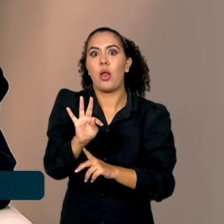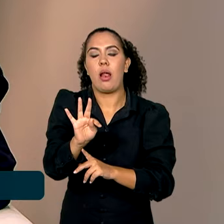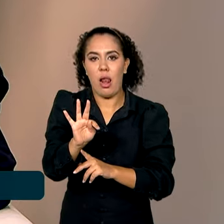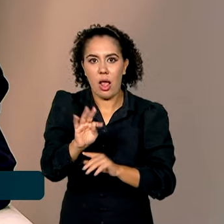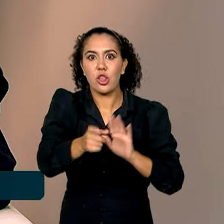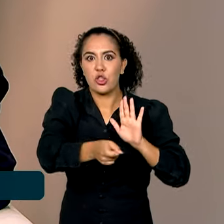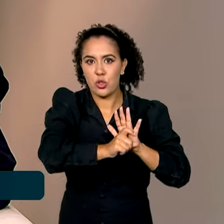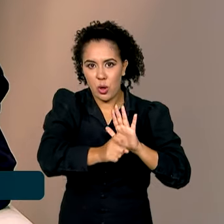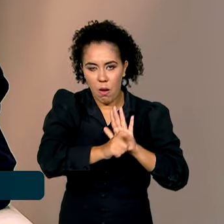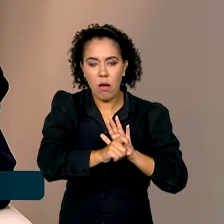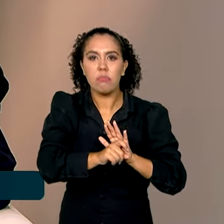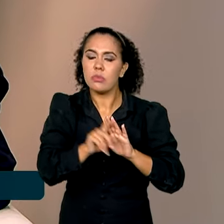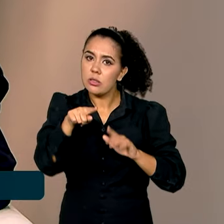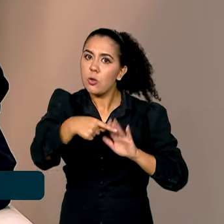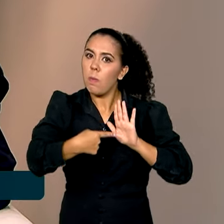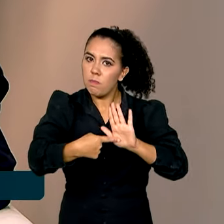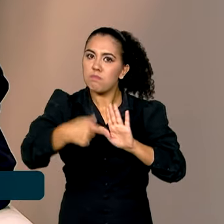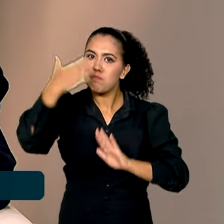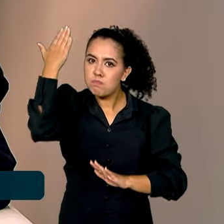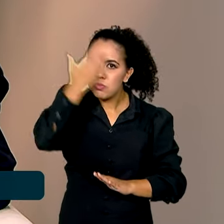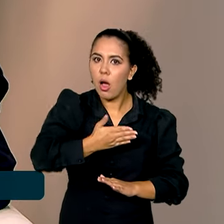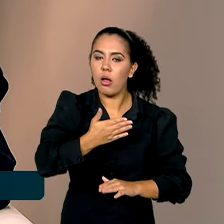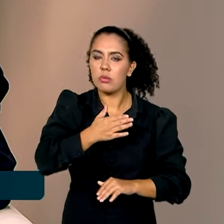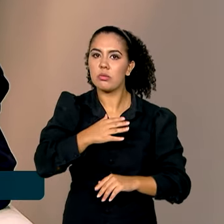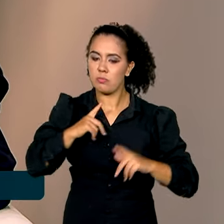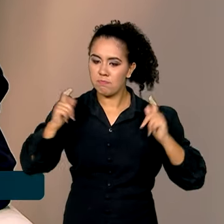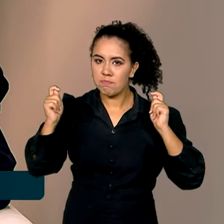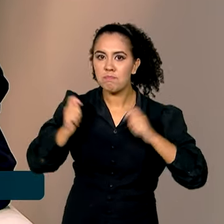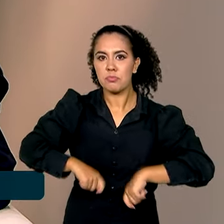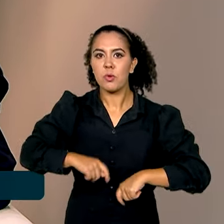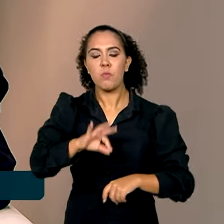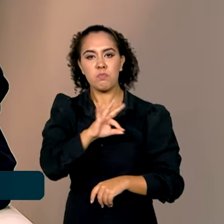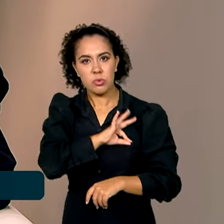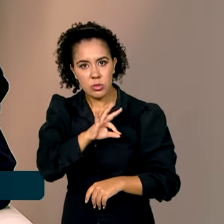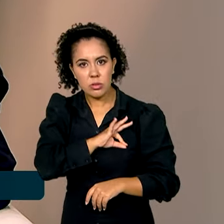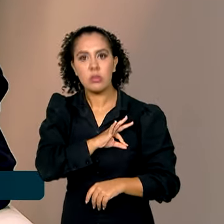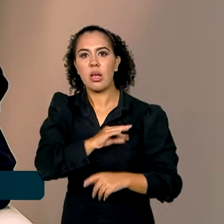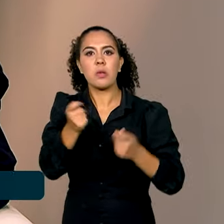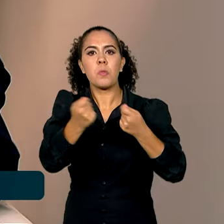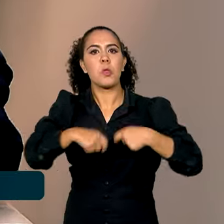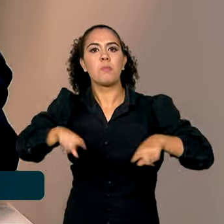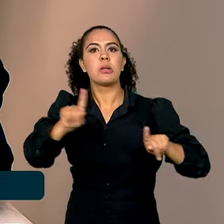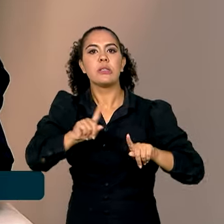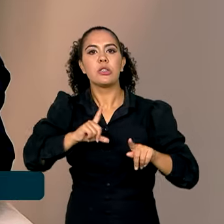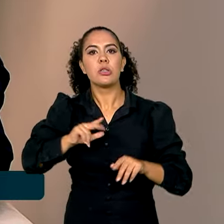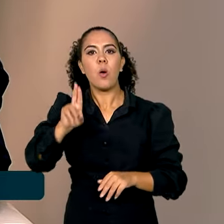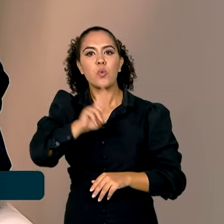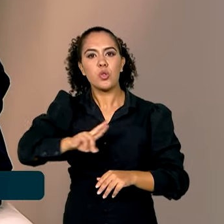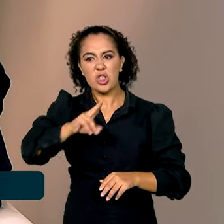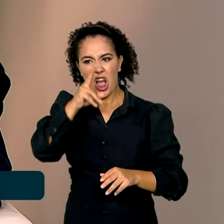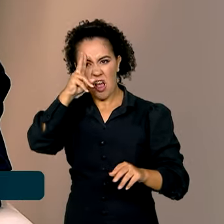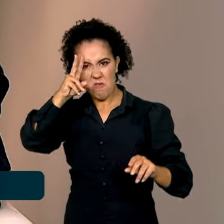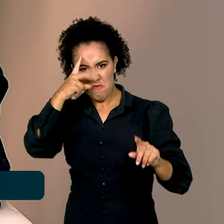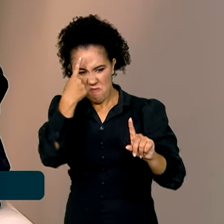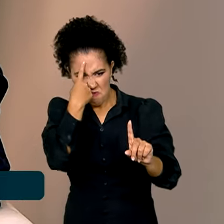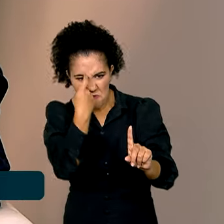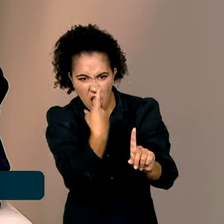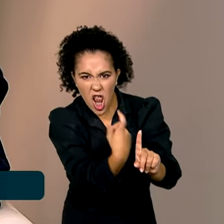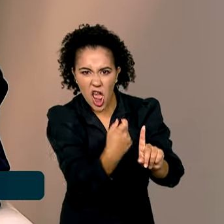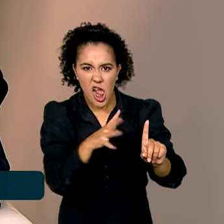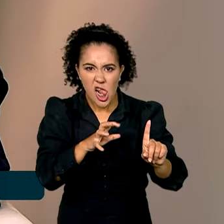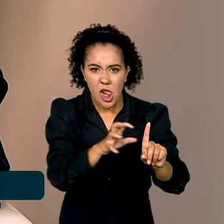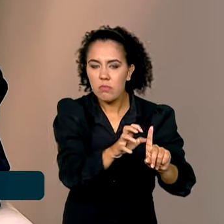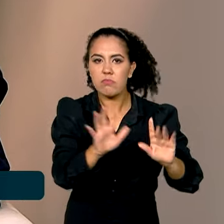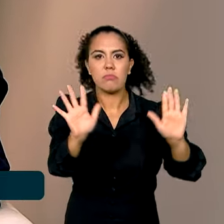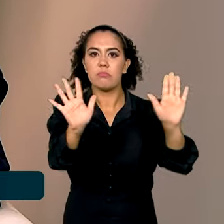a eficiência policial se faz sem que precise aumentar a força desnecessariamente. Quando ela for necessária e ser usada,